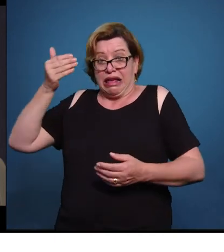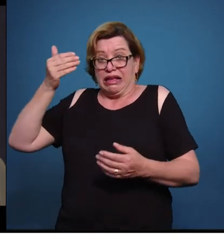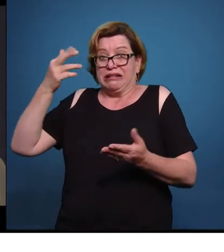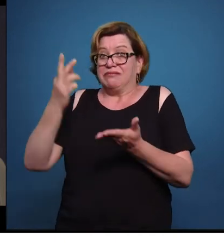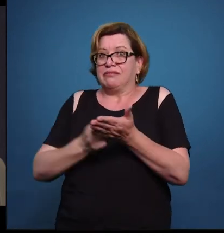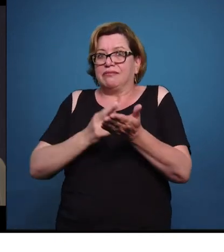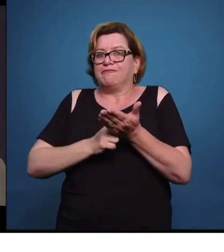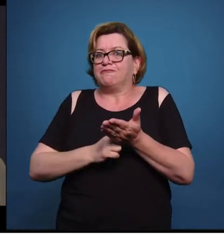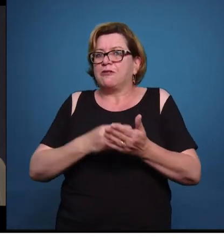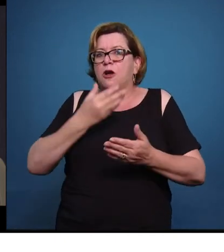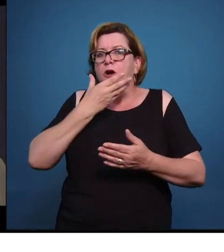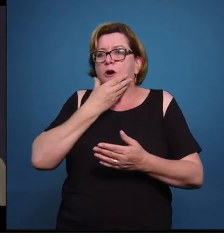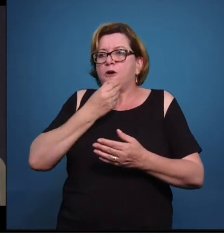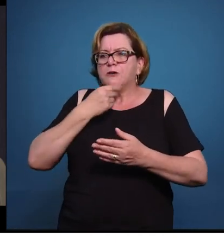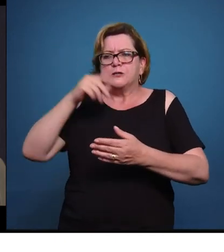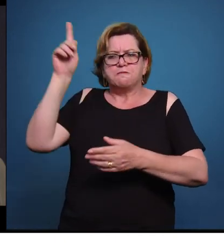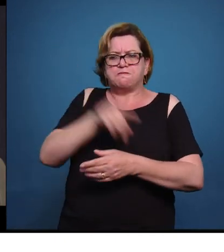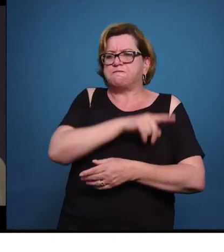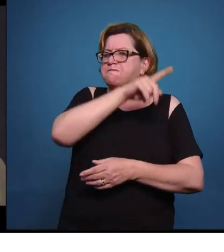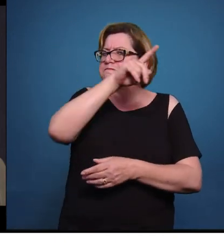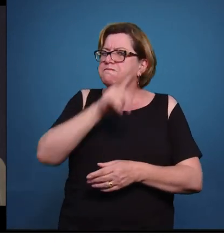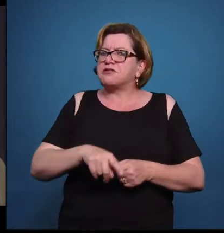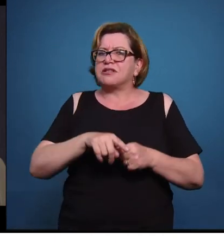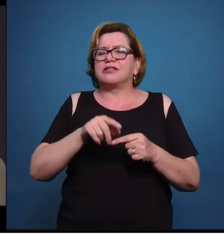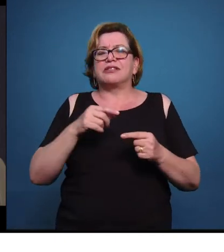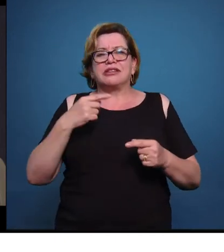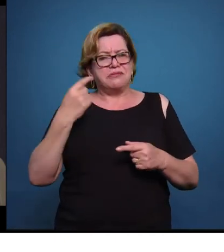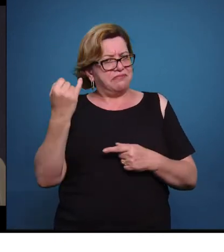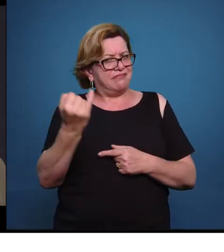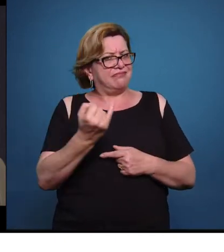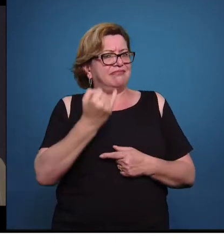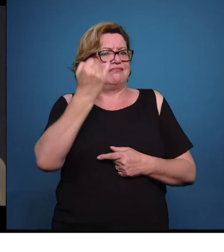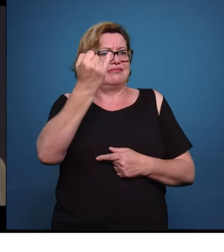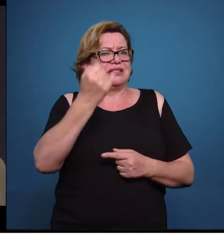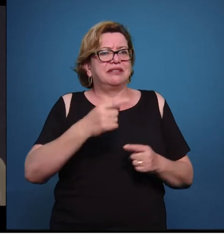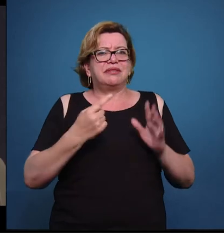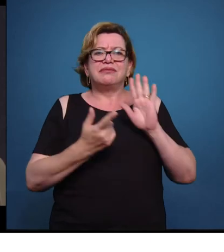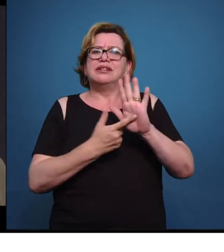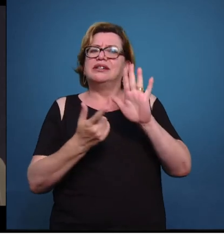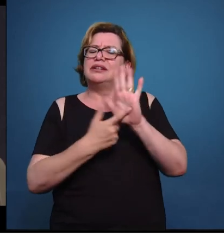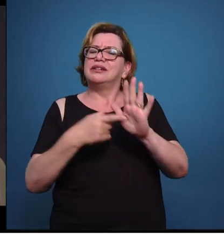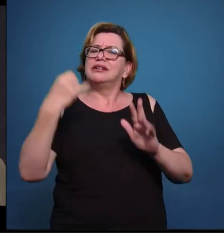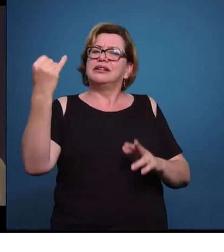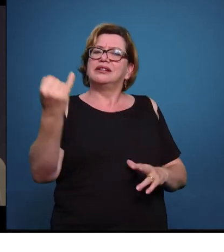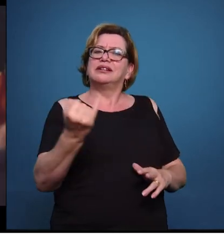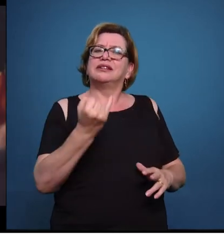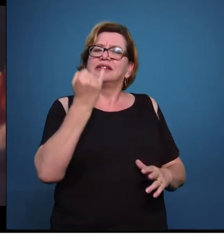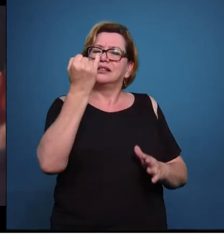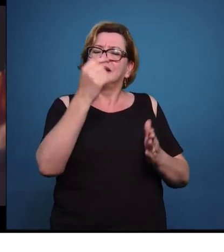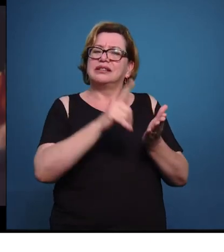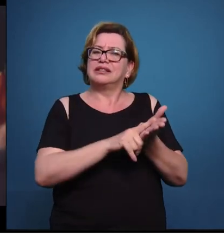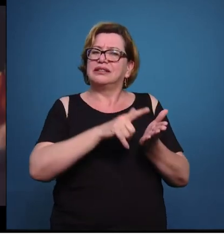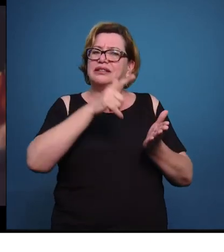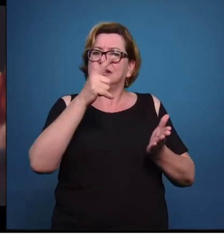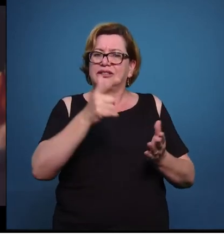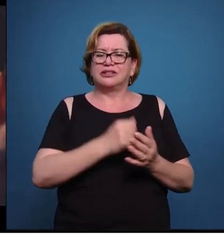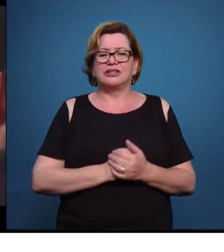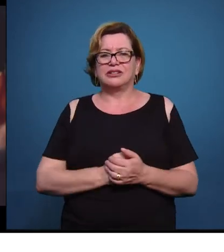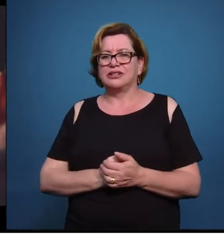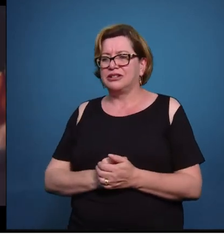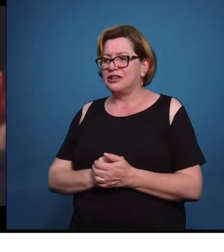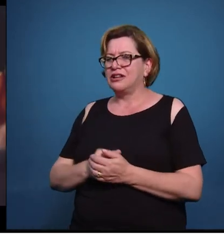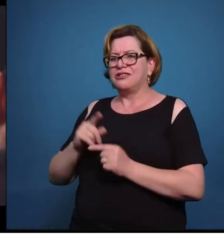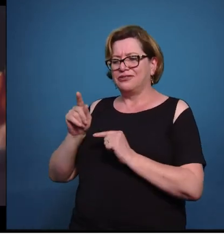importância do impresso, mesmo sendo uma revista. Isso para mostrar, então, a importância do jornal. Cláudio, já que você